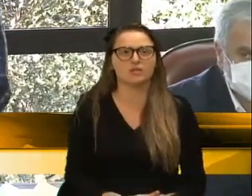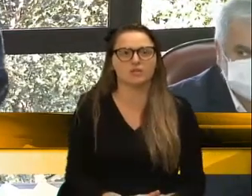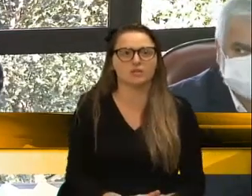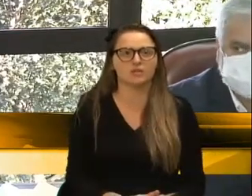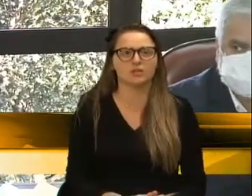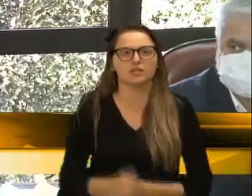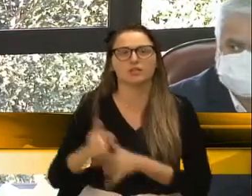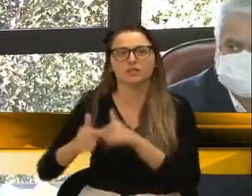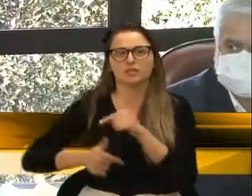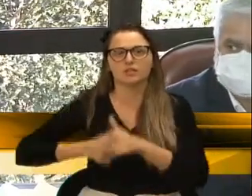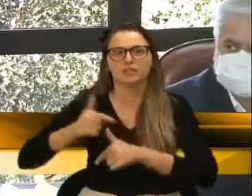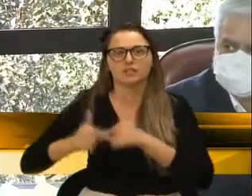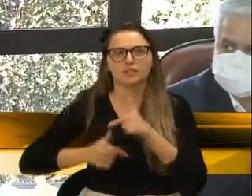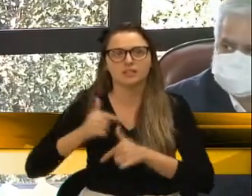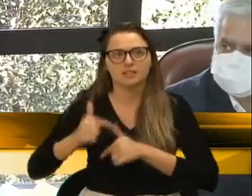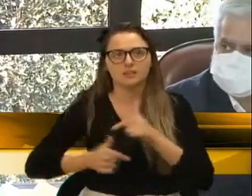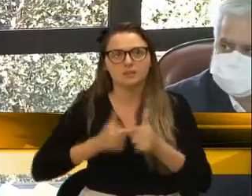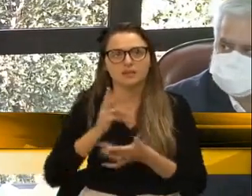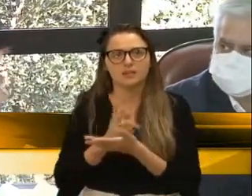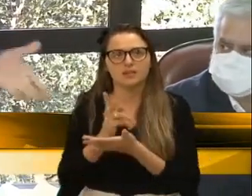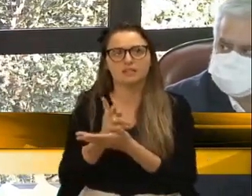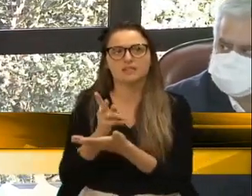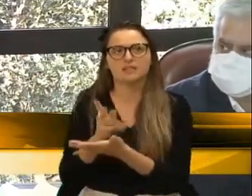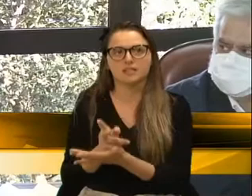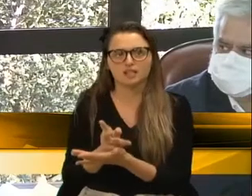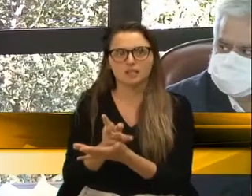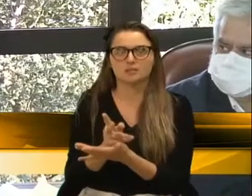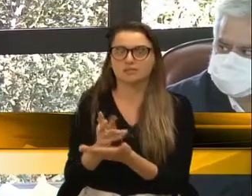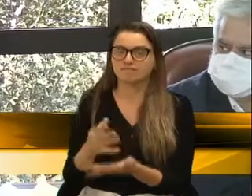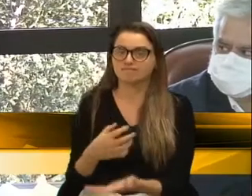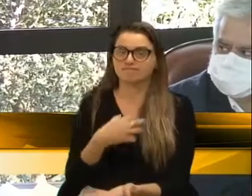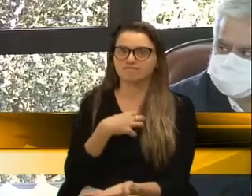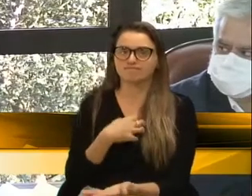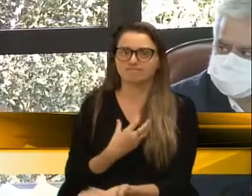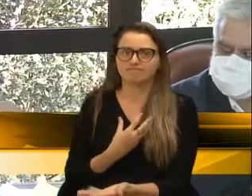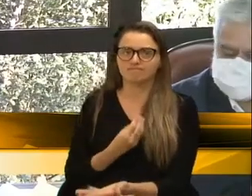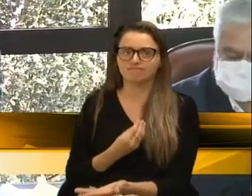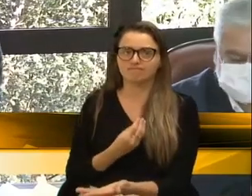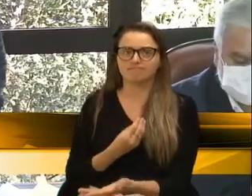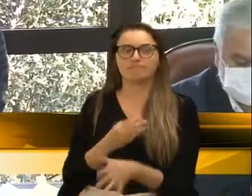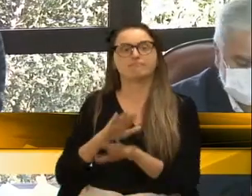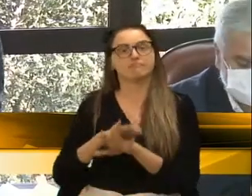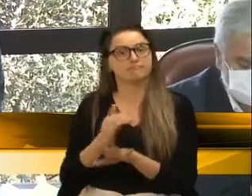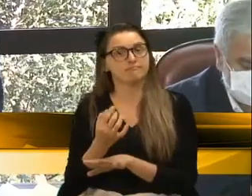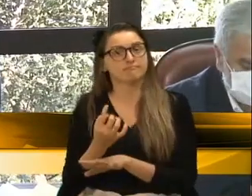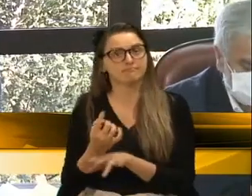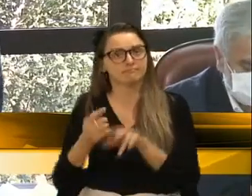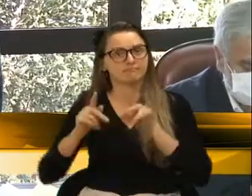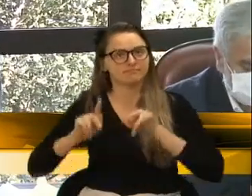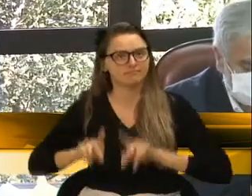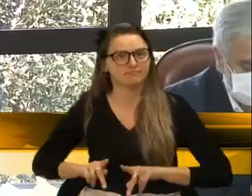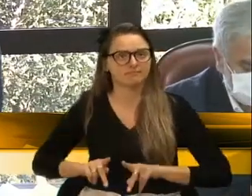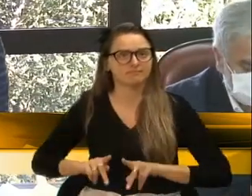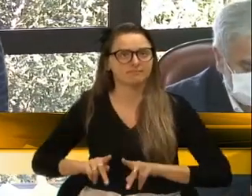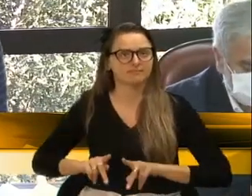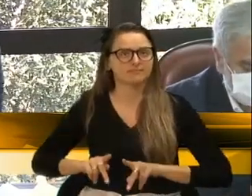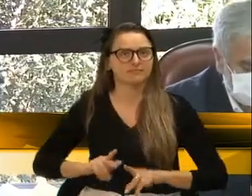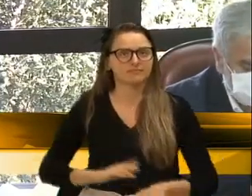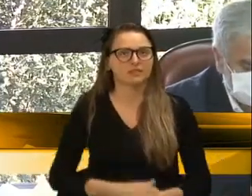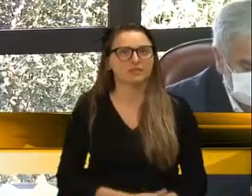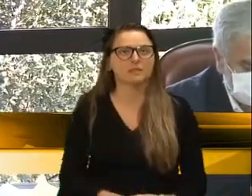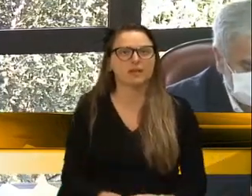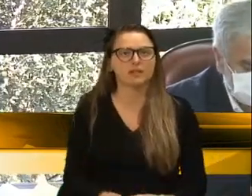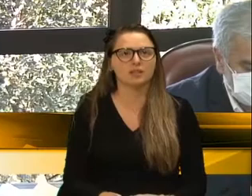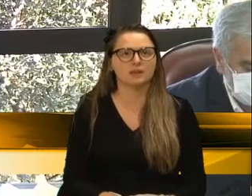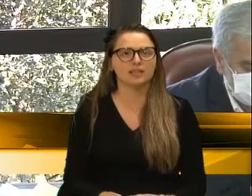trabalha duro, pesado, vereador Tomé. Infelizmente, mais um... Uma parte, vereador.